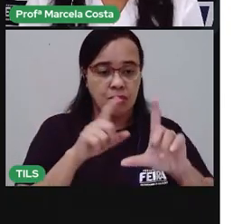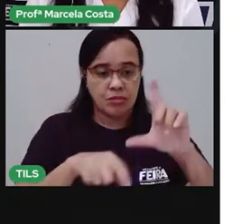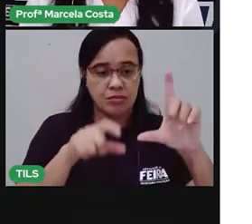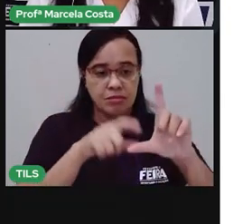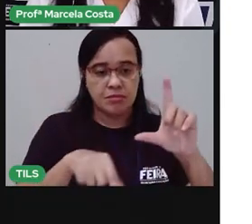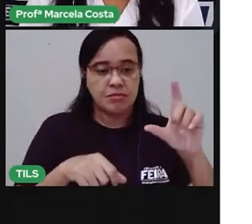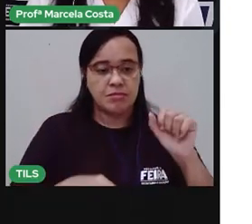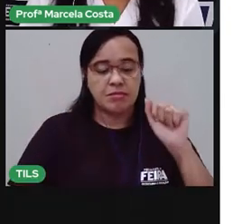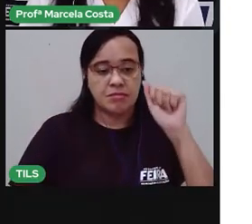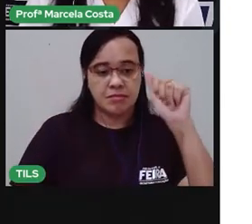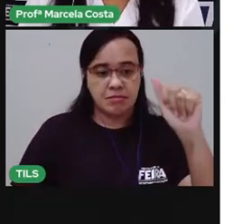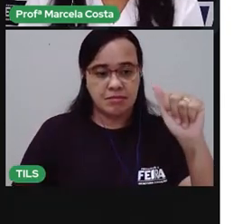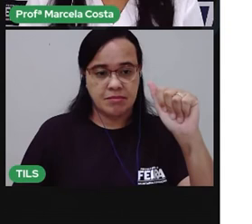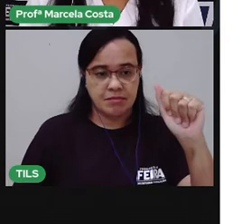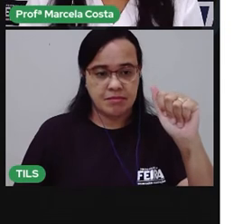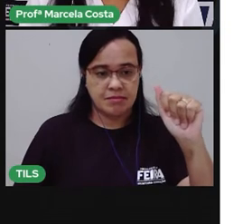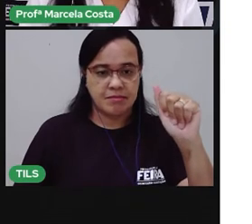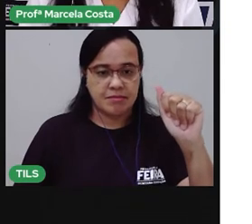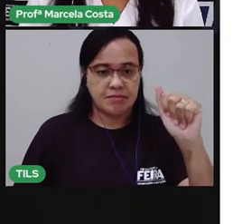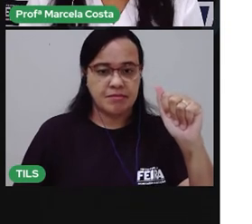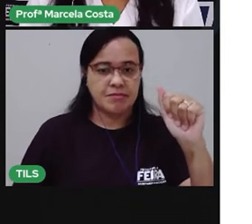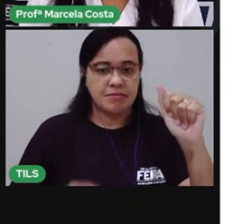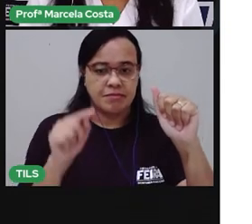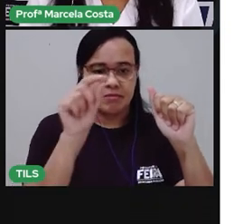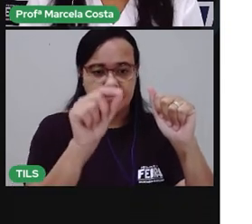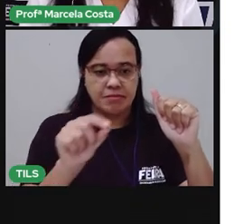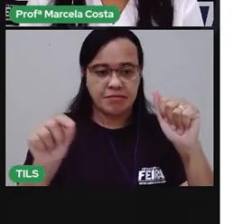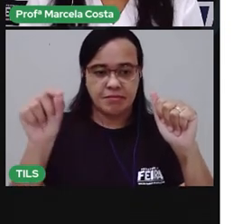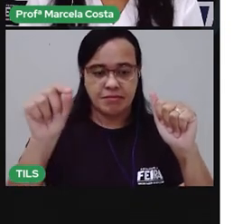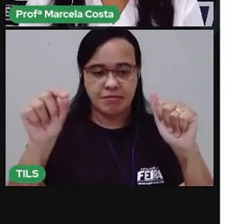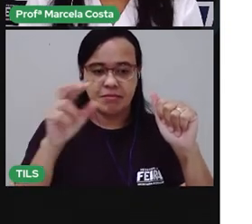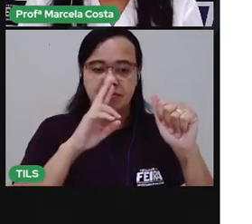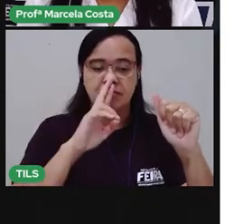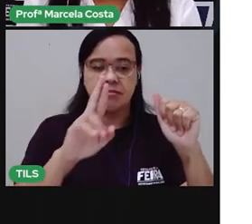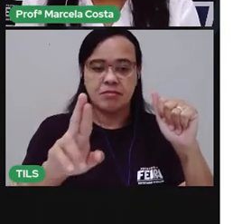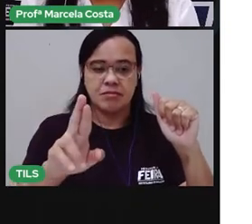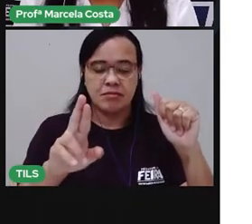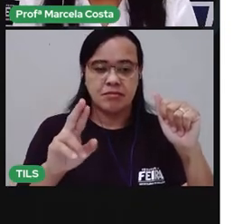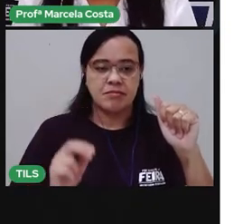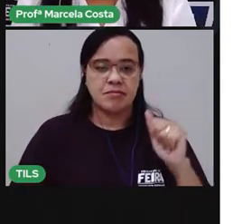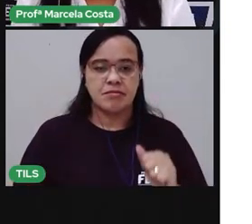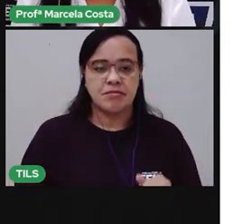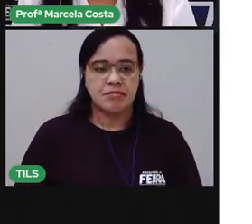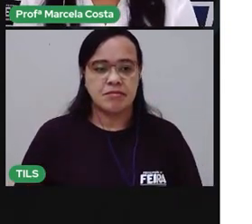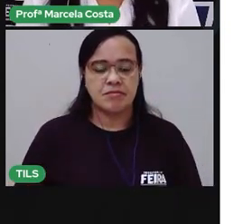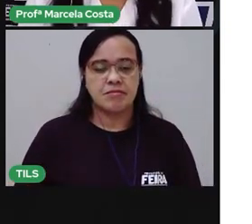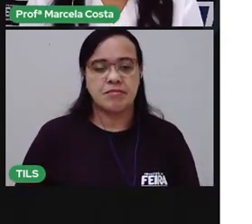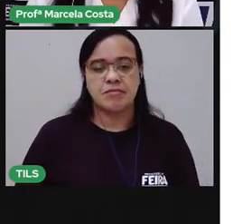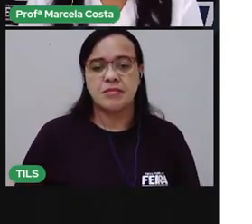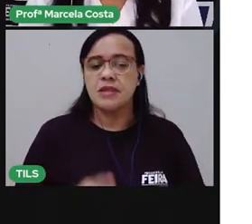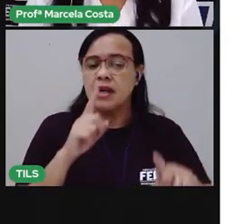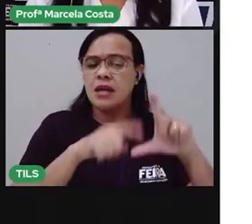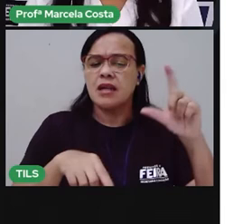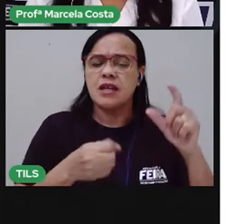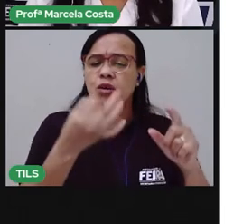Letra A. Traz aqui pra esse espaço. Vamos contar agora o número de letras.